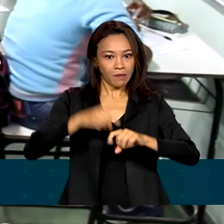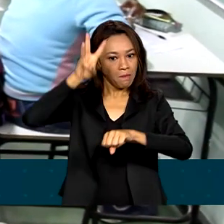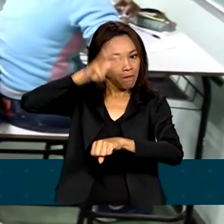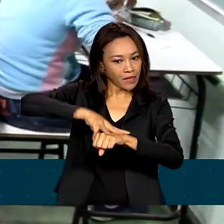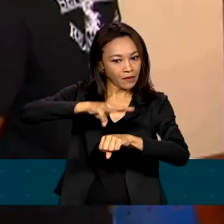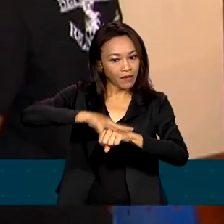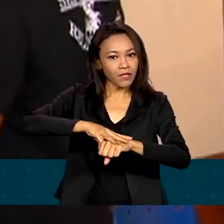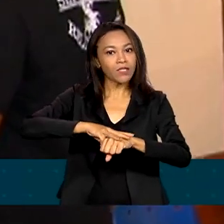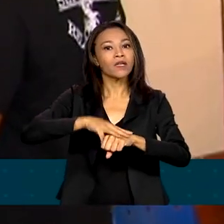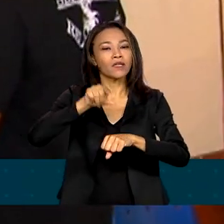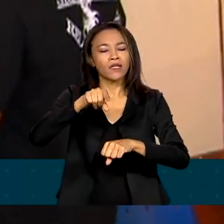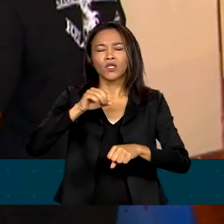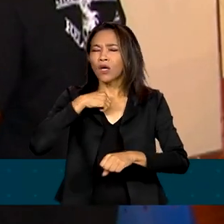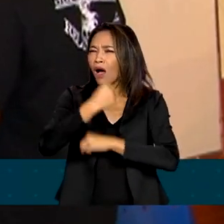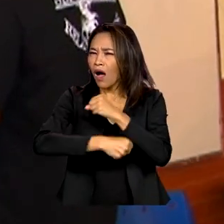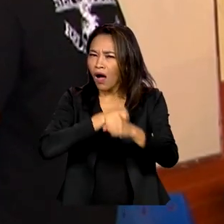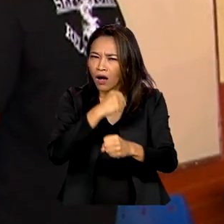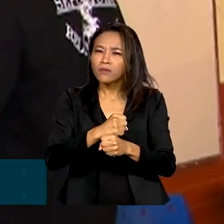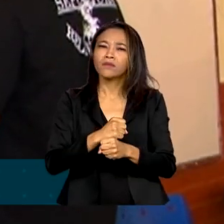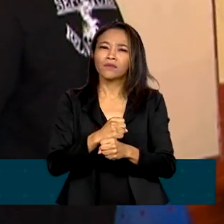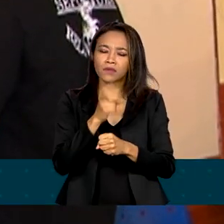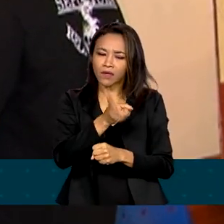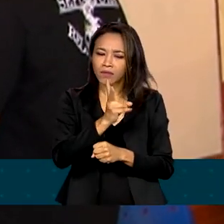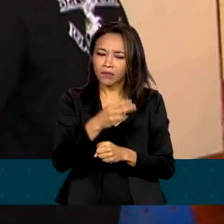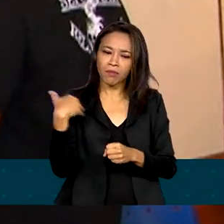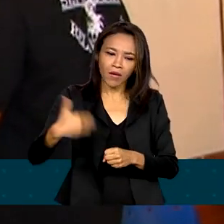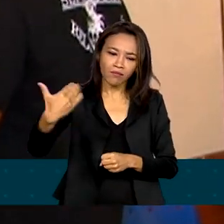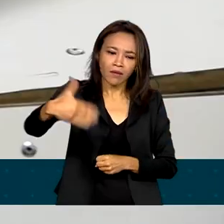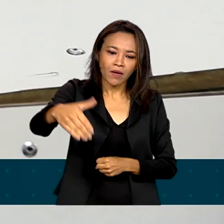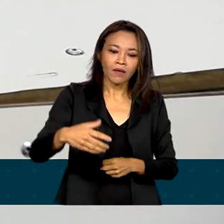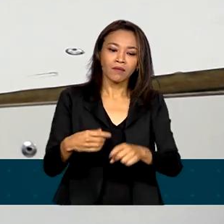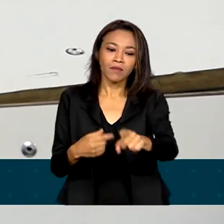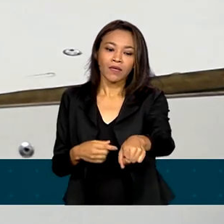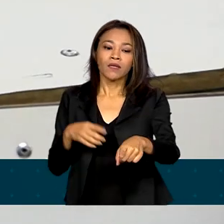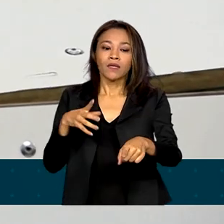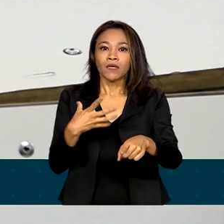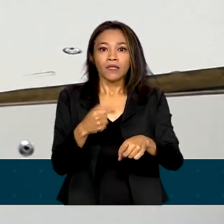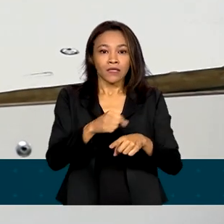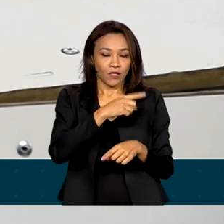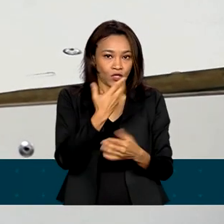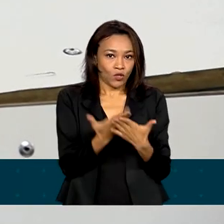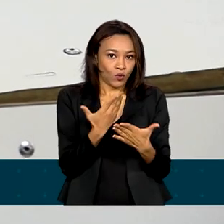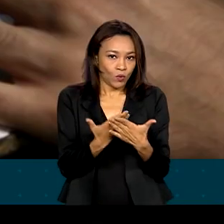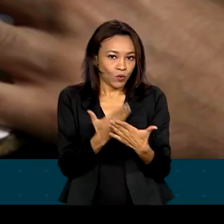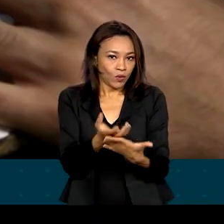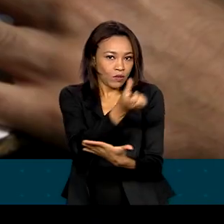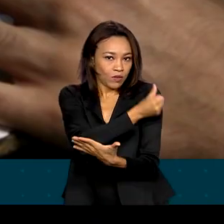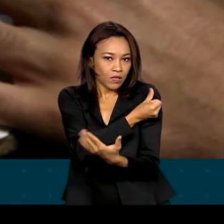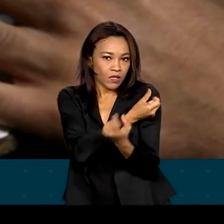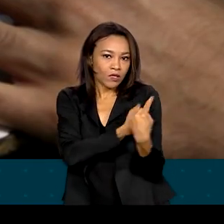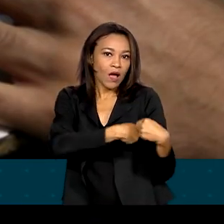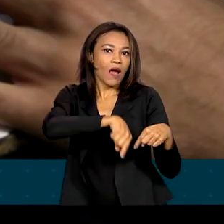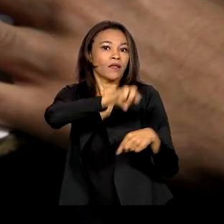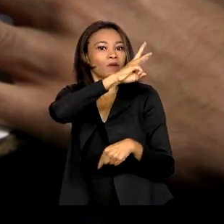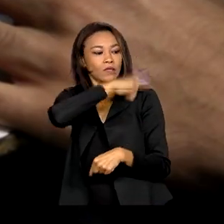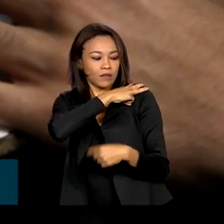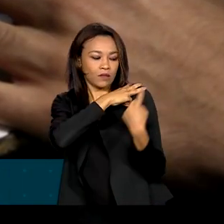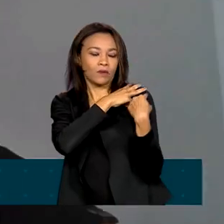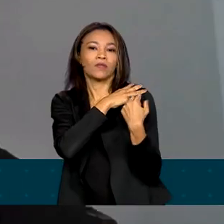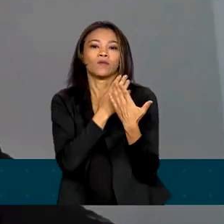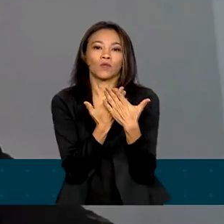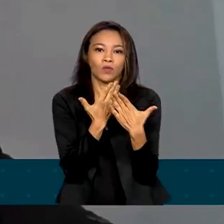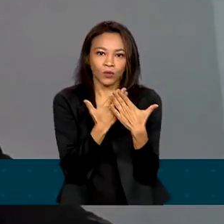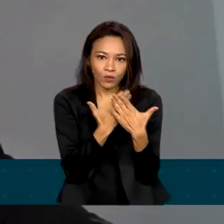todos os anos, cerca de 18 milhões de estudantes, do sexto ano do ensino fundamental ao terceiro ano do ensino